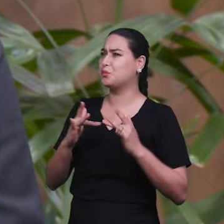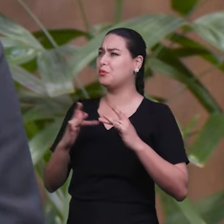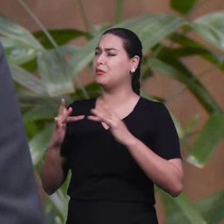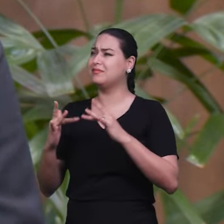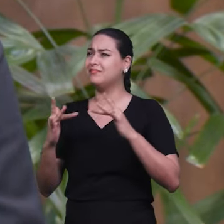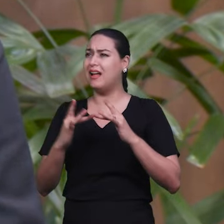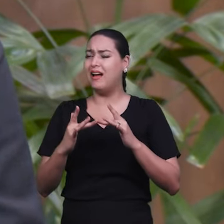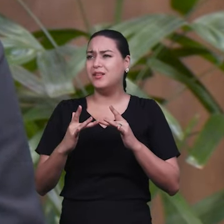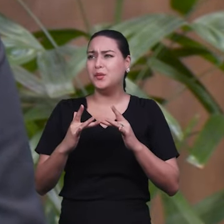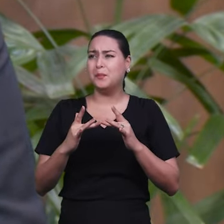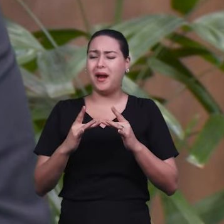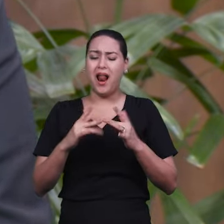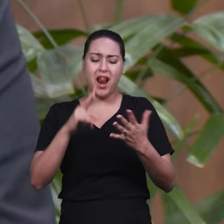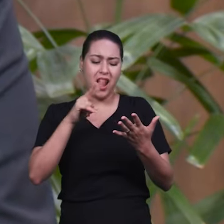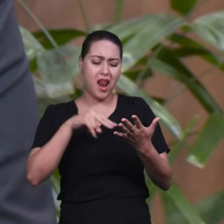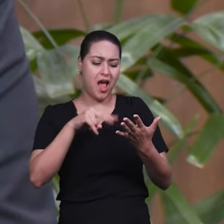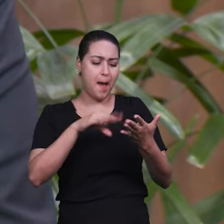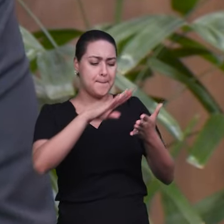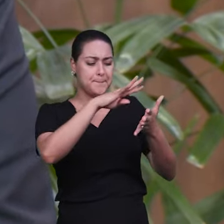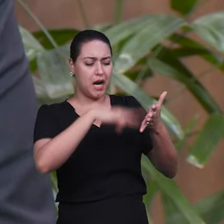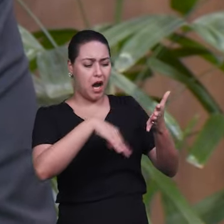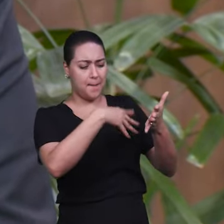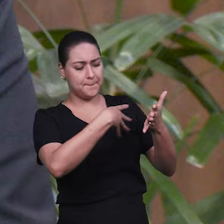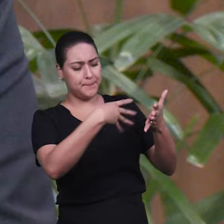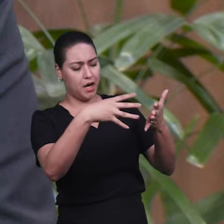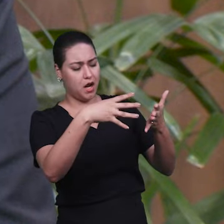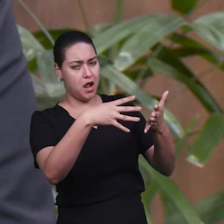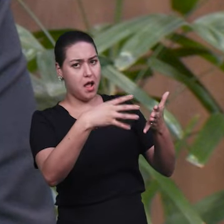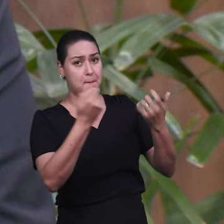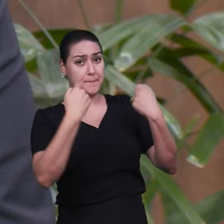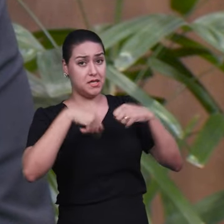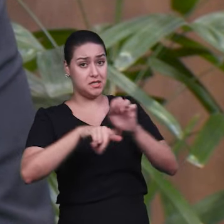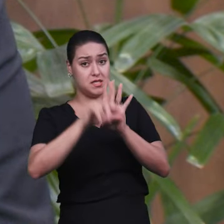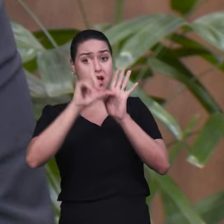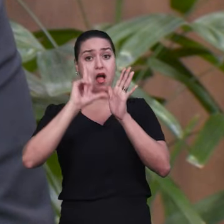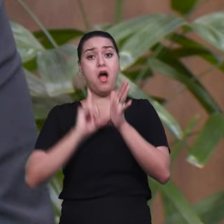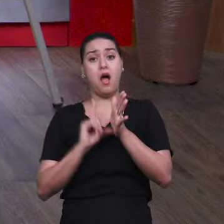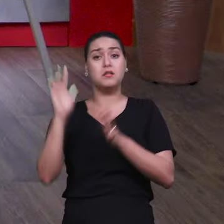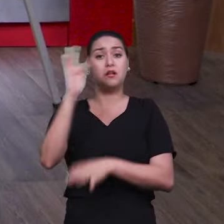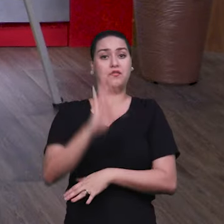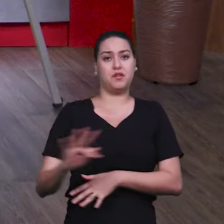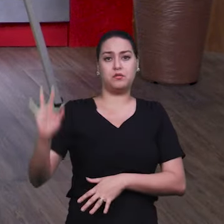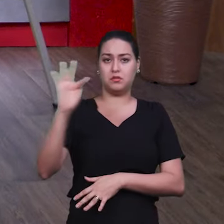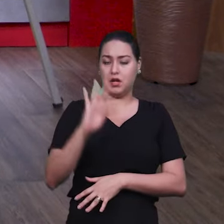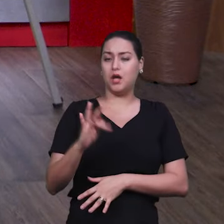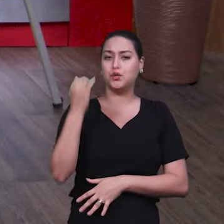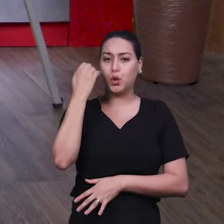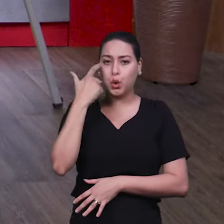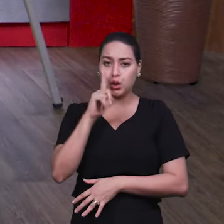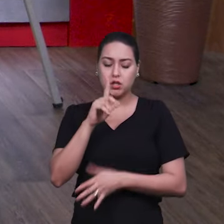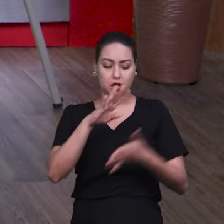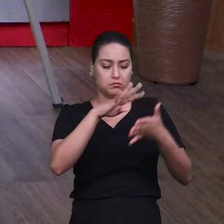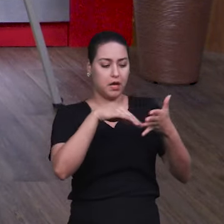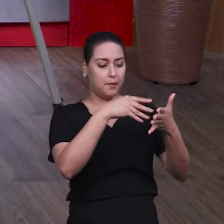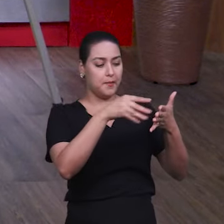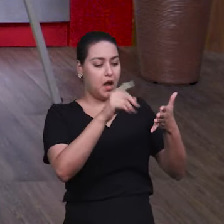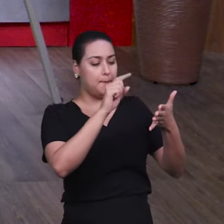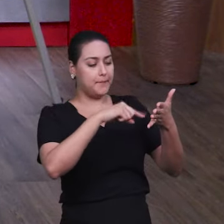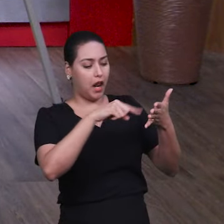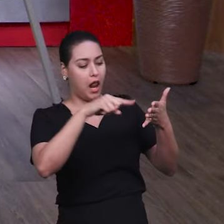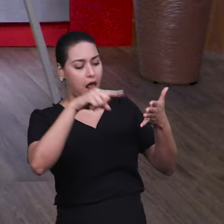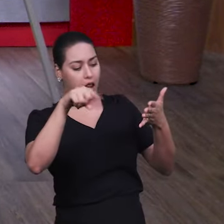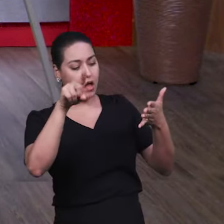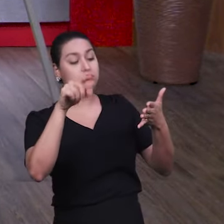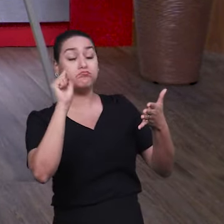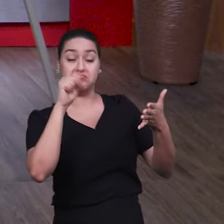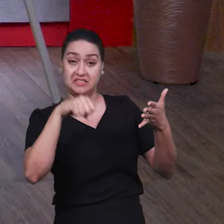partitura, isso é interessante já antes da faculdade, né? partitura, no curso de bacharelado, a